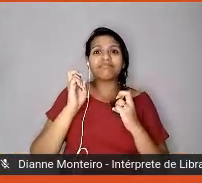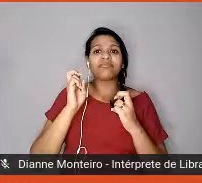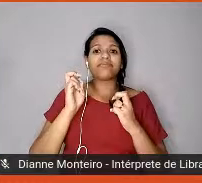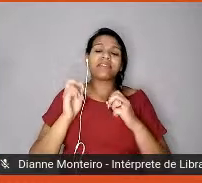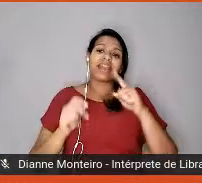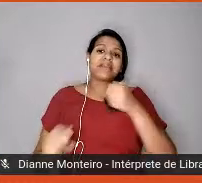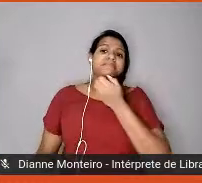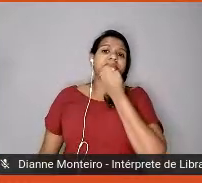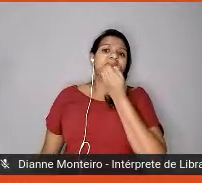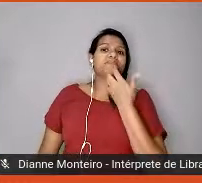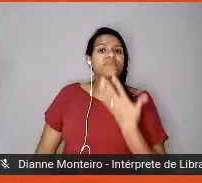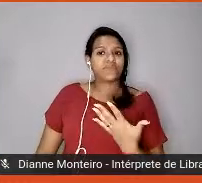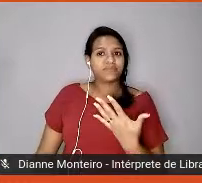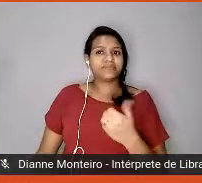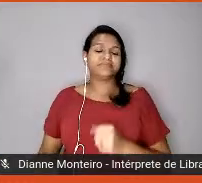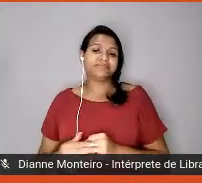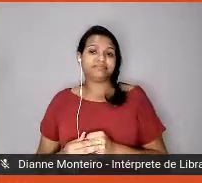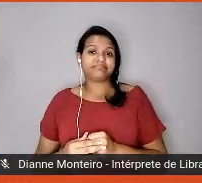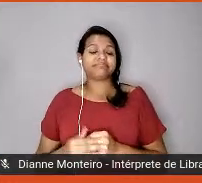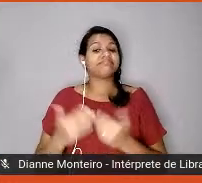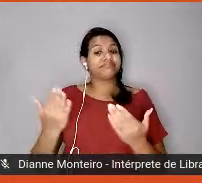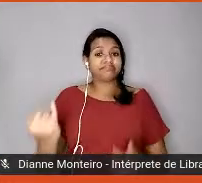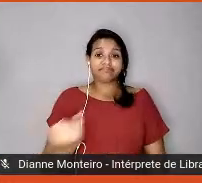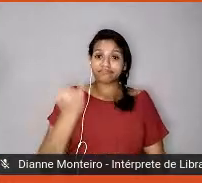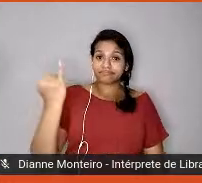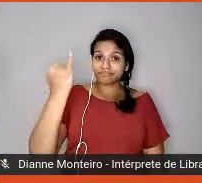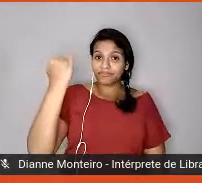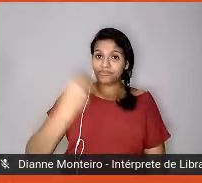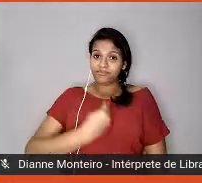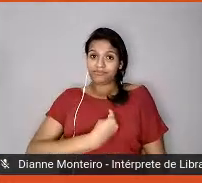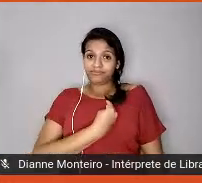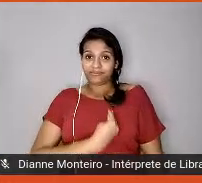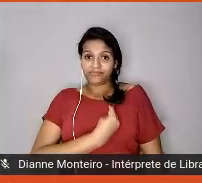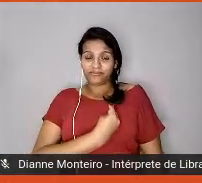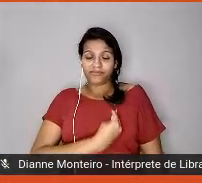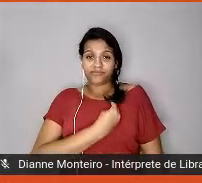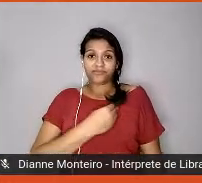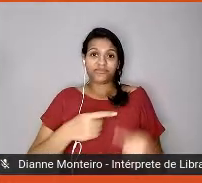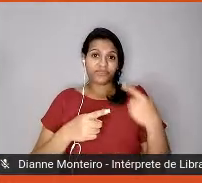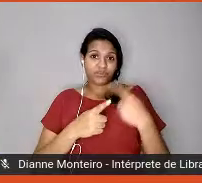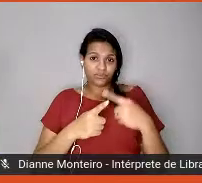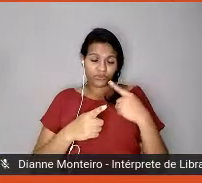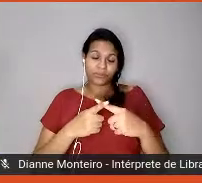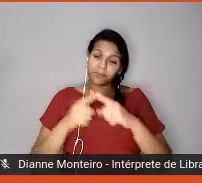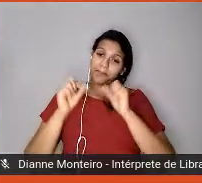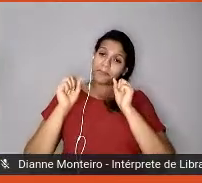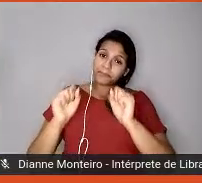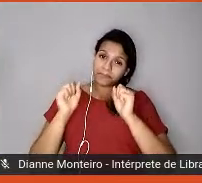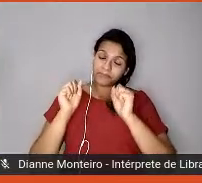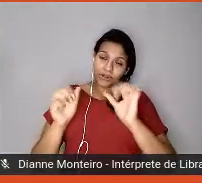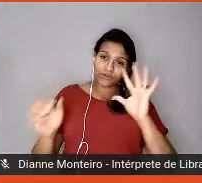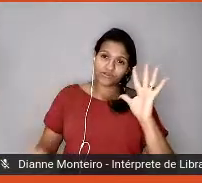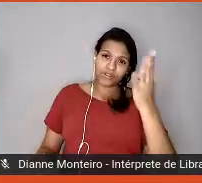E isso, então, é muito importante na vida, porque é por causa dessa concepção que a gente interage com as outras pessoas,